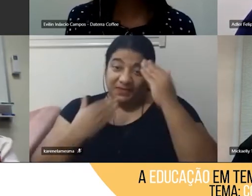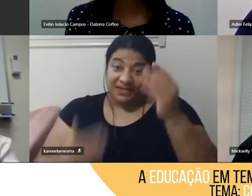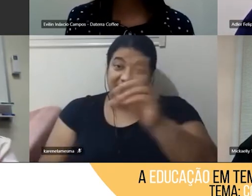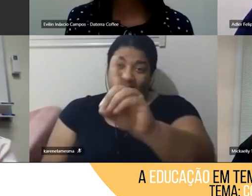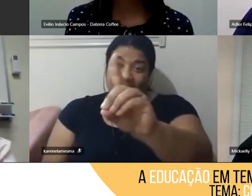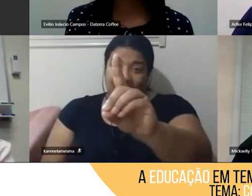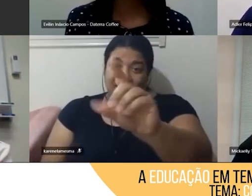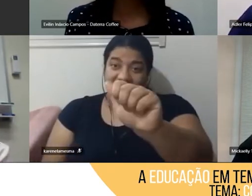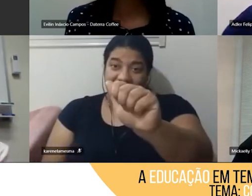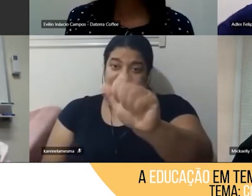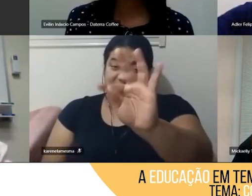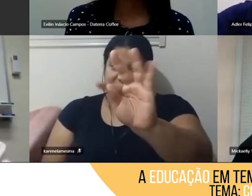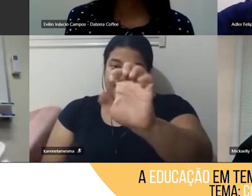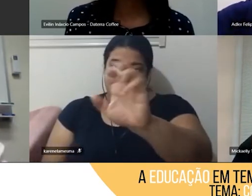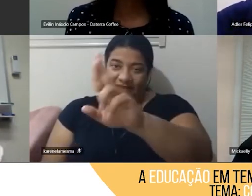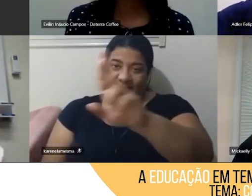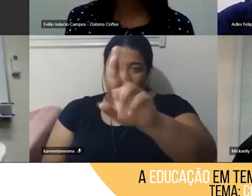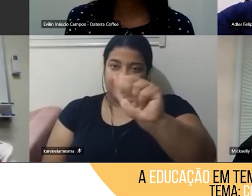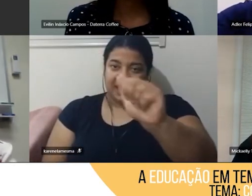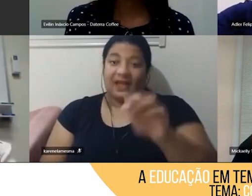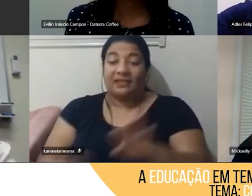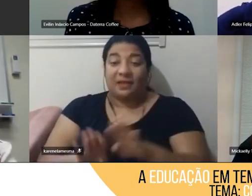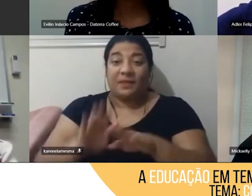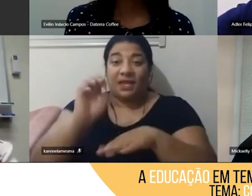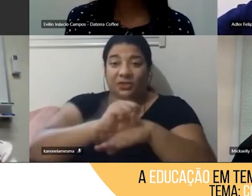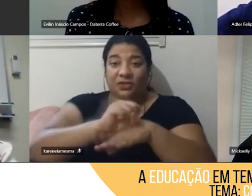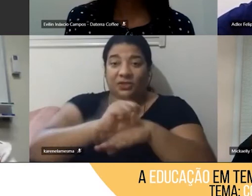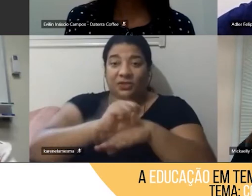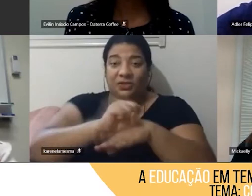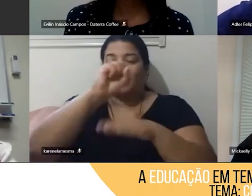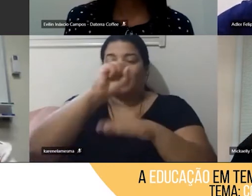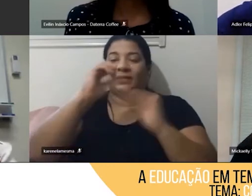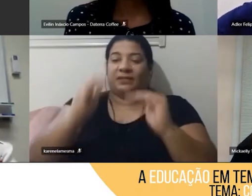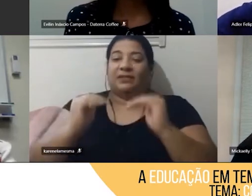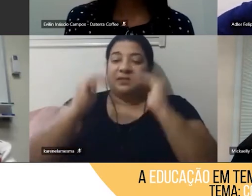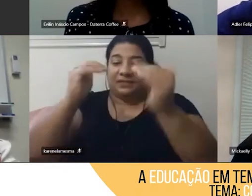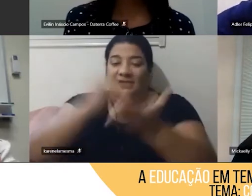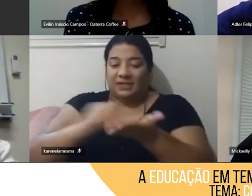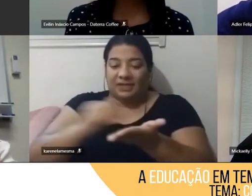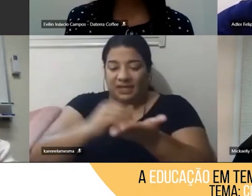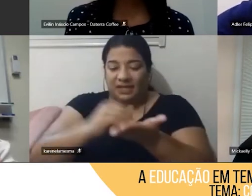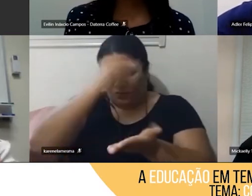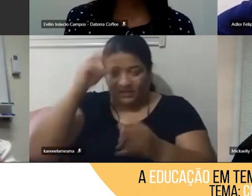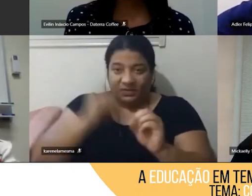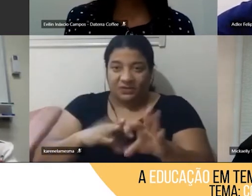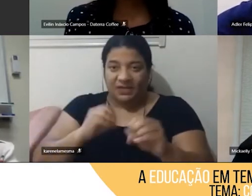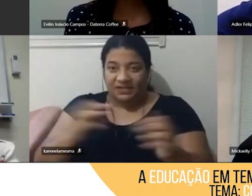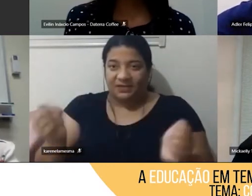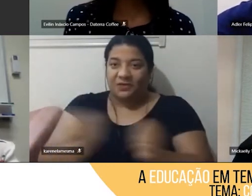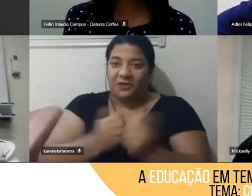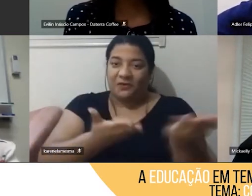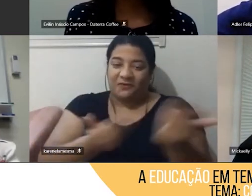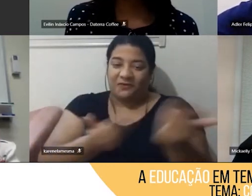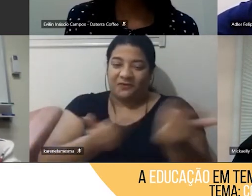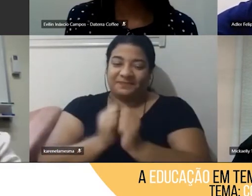superintendência, né, a Secretaria Municipal de Educação pelo convite e pela parceria de sempre.